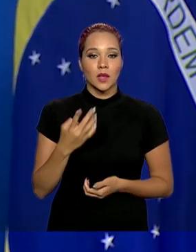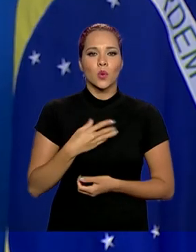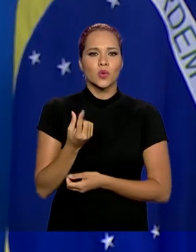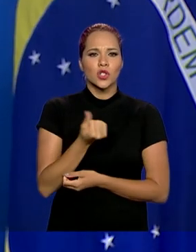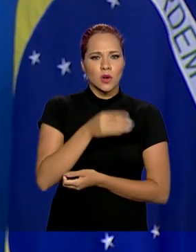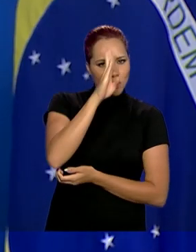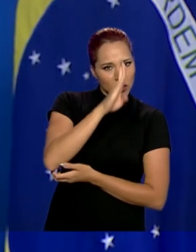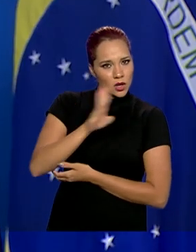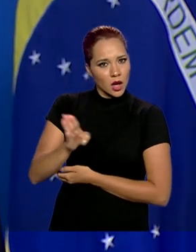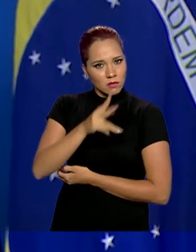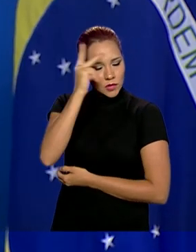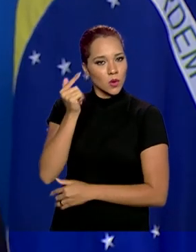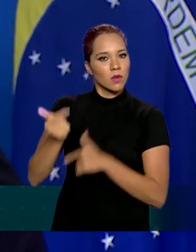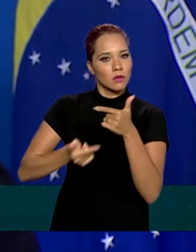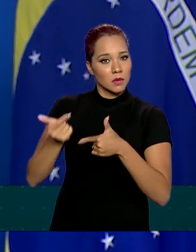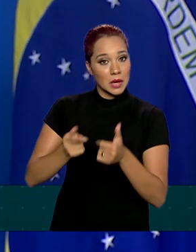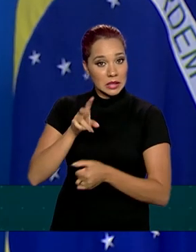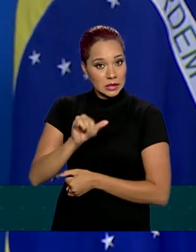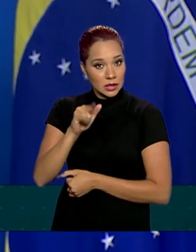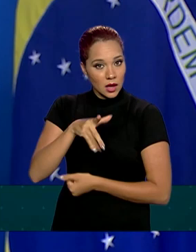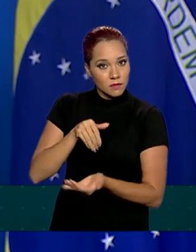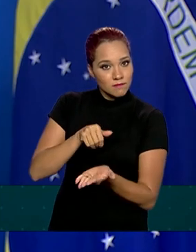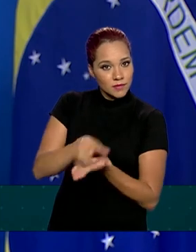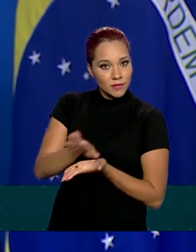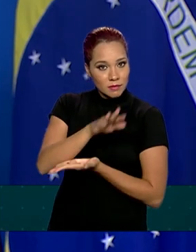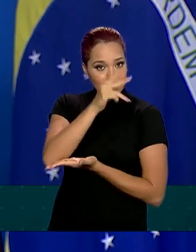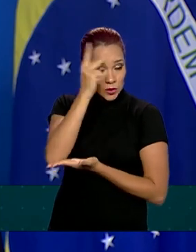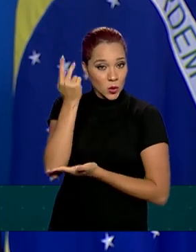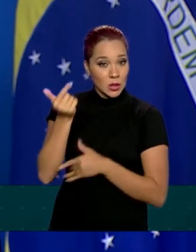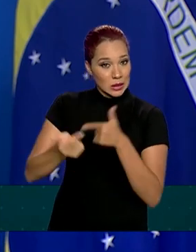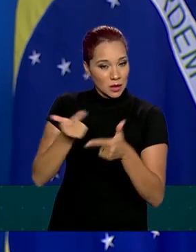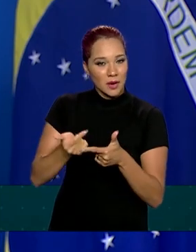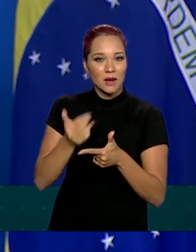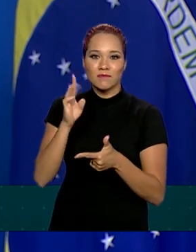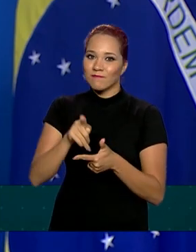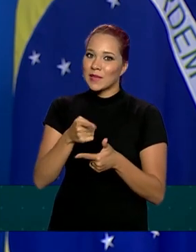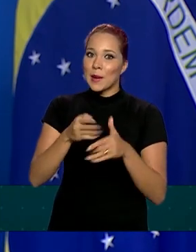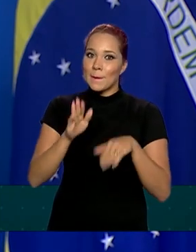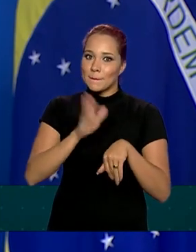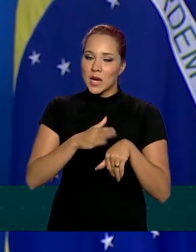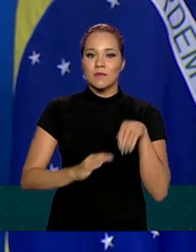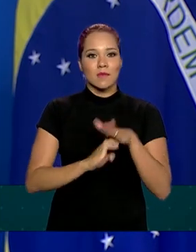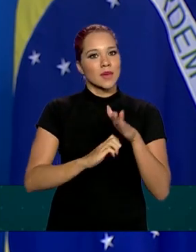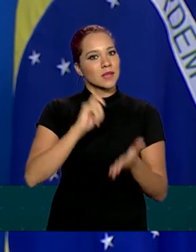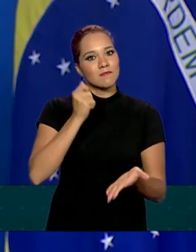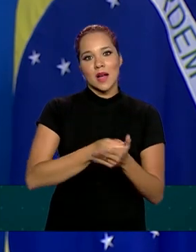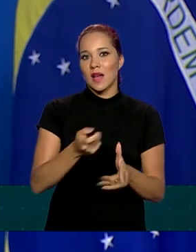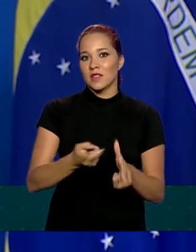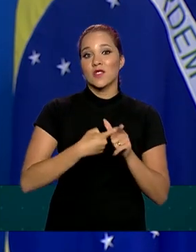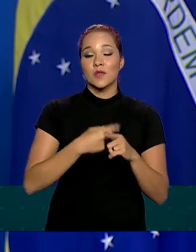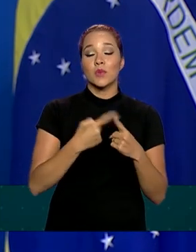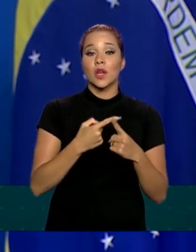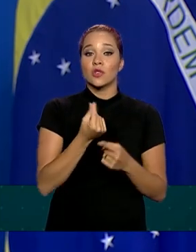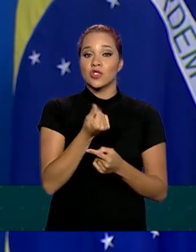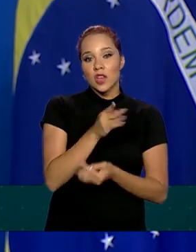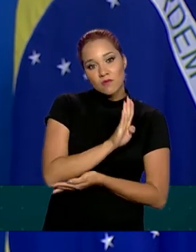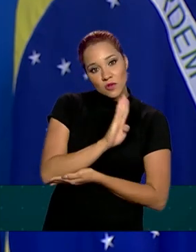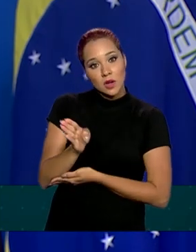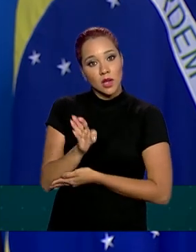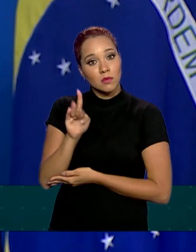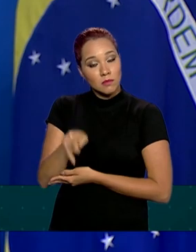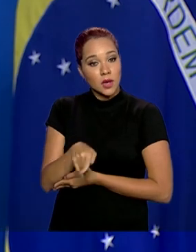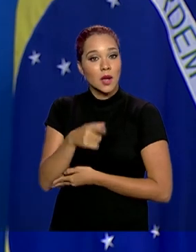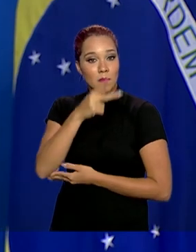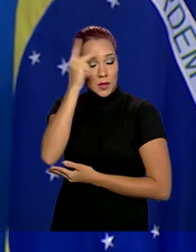vai direto para o funcionário. Então, se ele demitir o funcionário, ele fica com a dívida. Porque é um dinheiro que vai para o funcionário, mas é um contrato com a empresa.